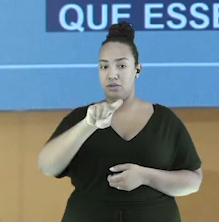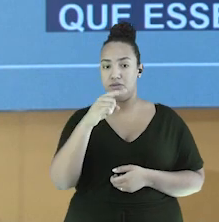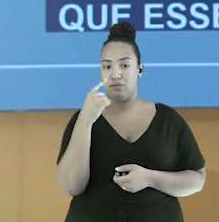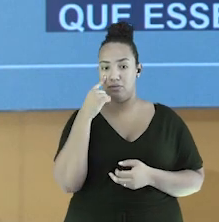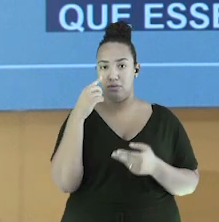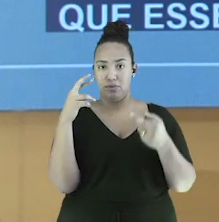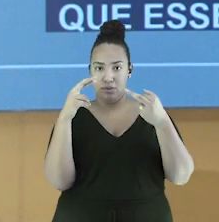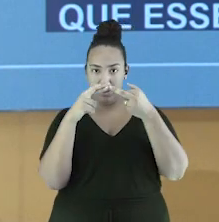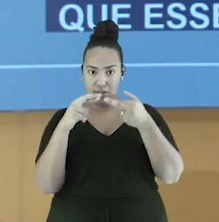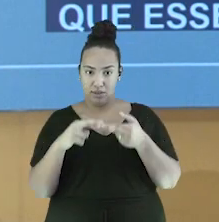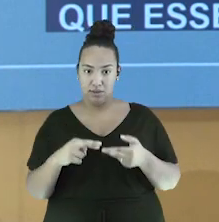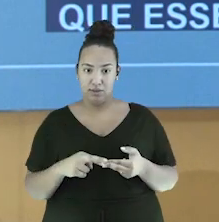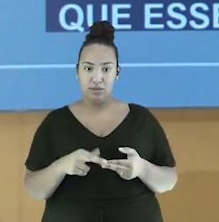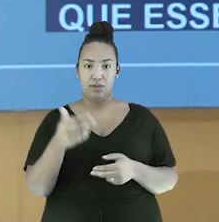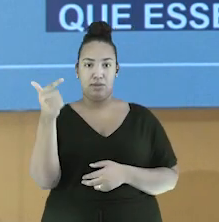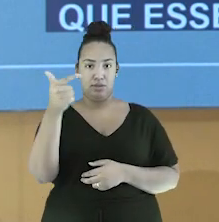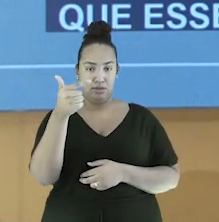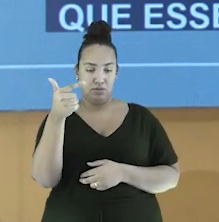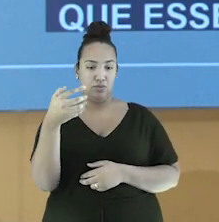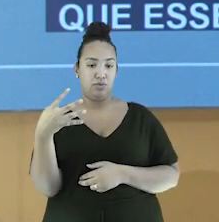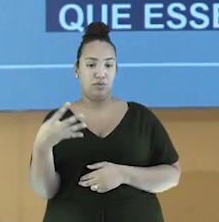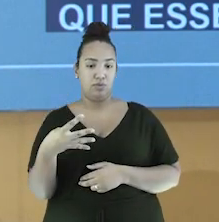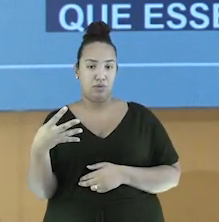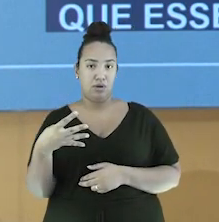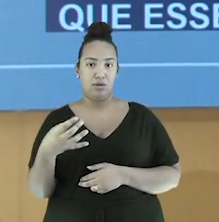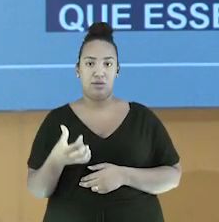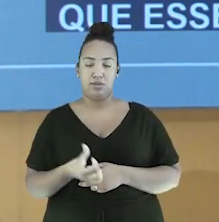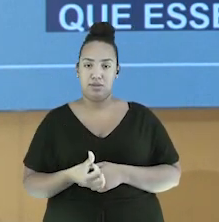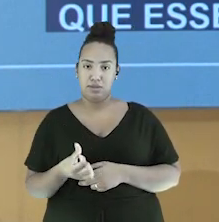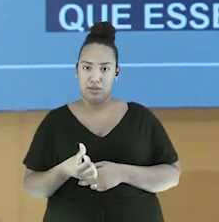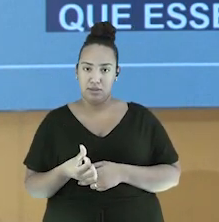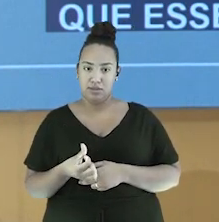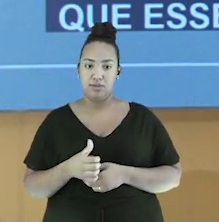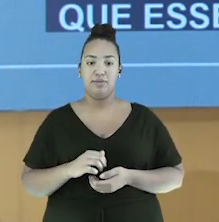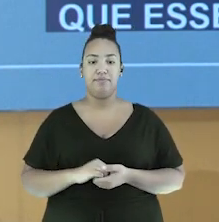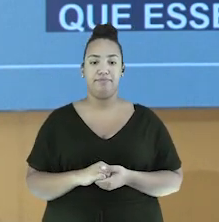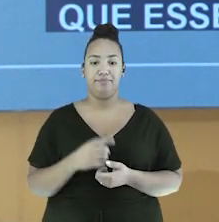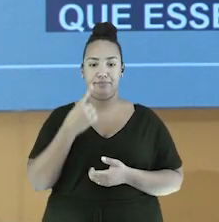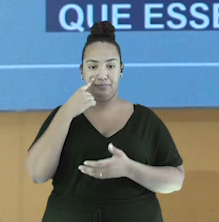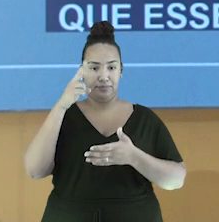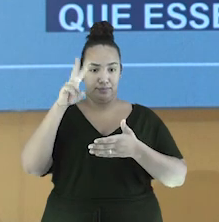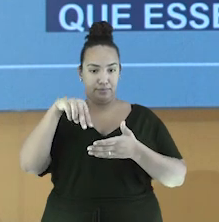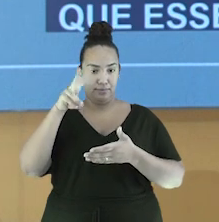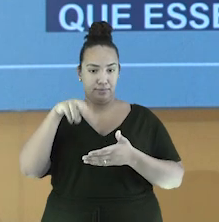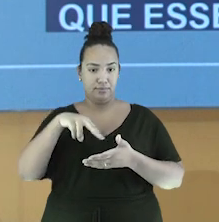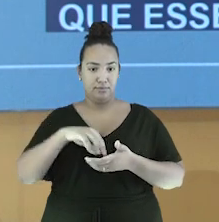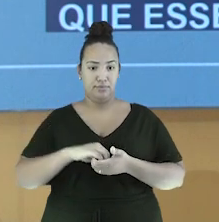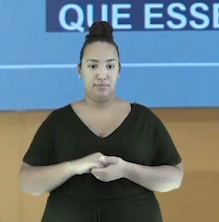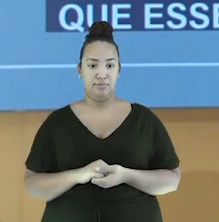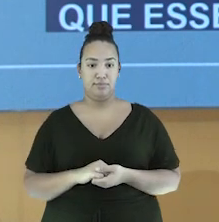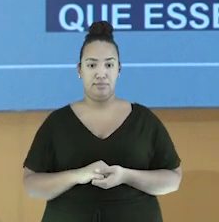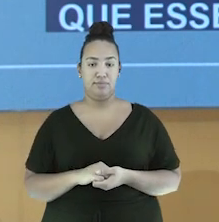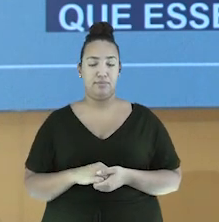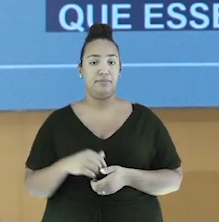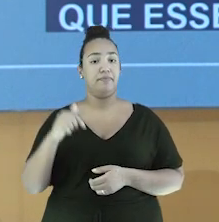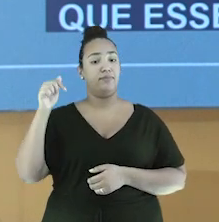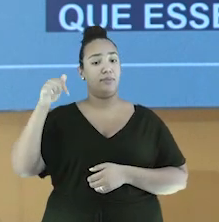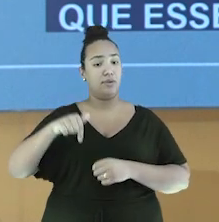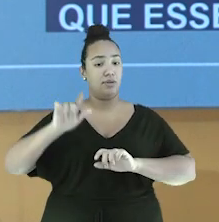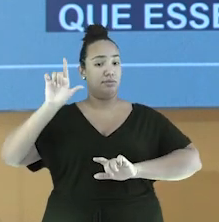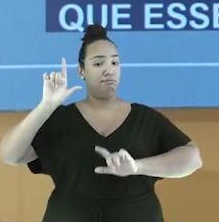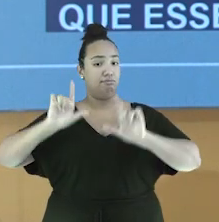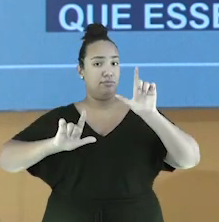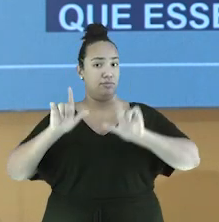rimas acontecem na segunda, na quarta e na sexta linha. Vamos ler comigo? Aqui no nosso